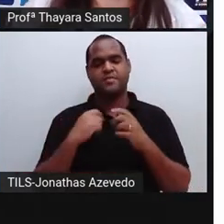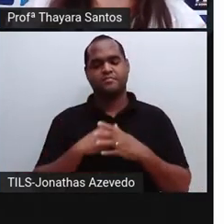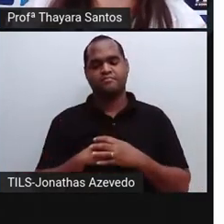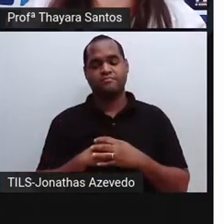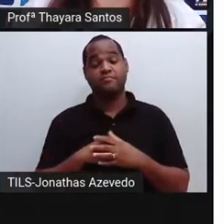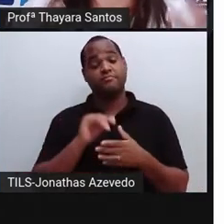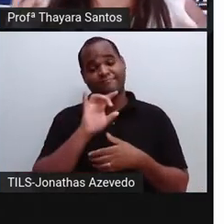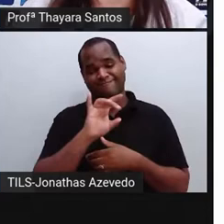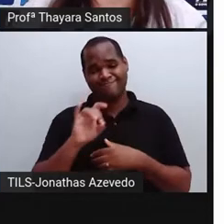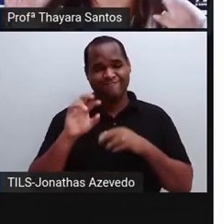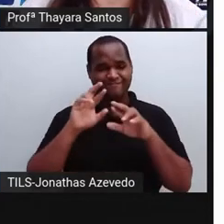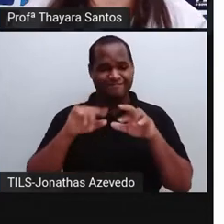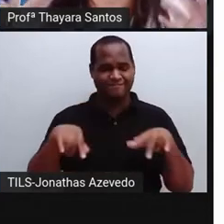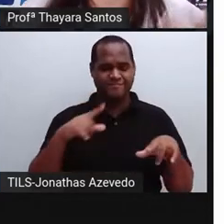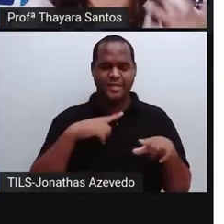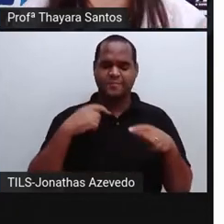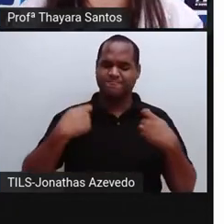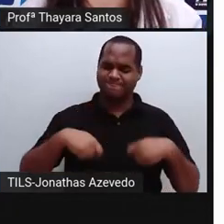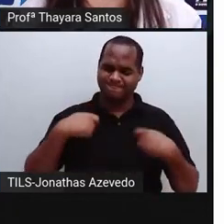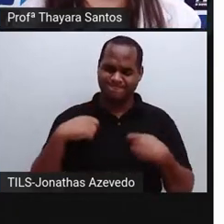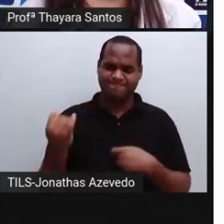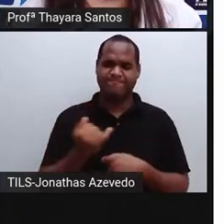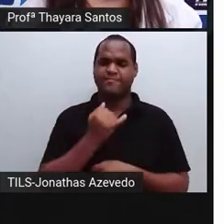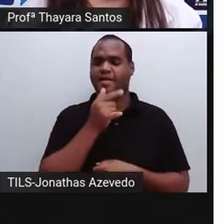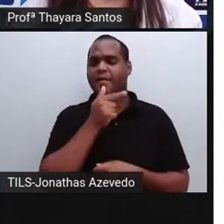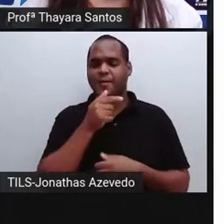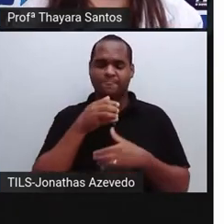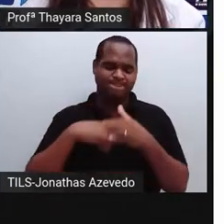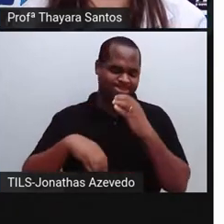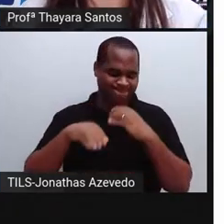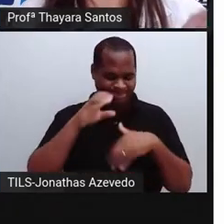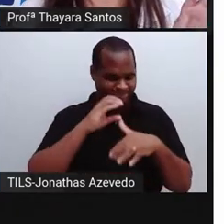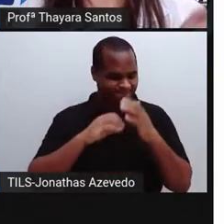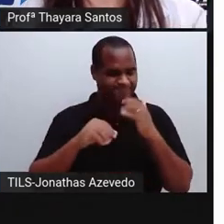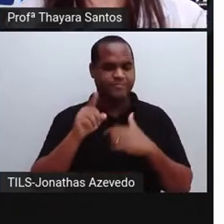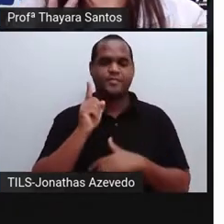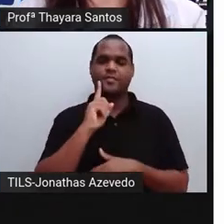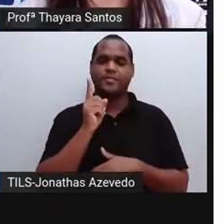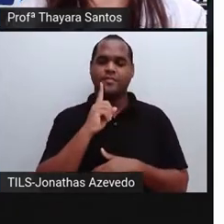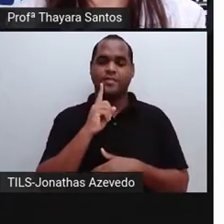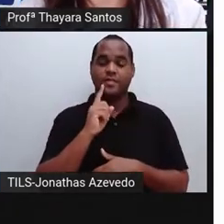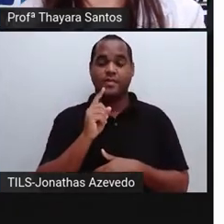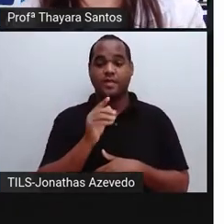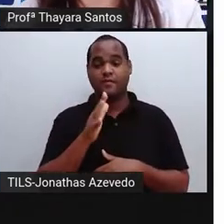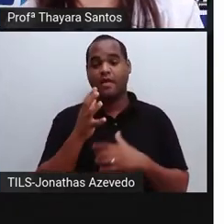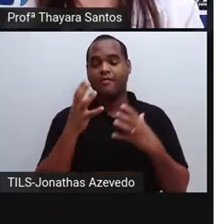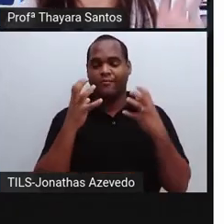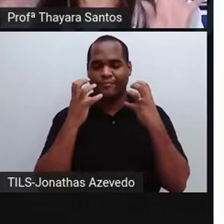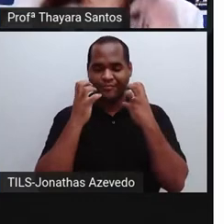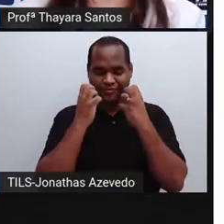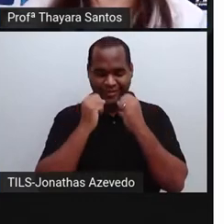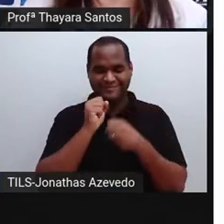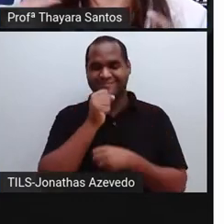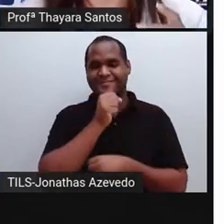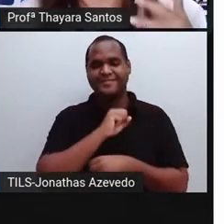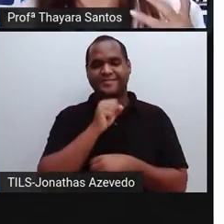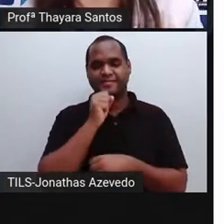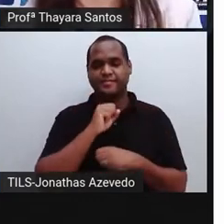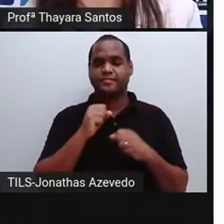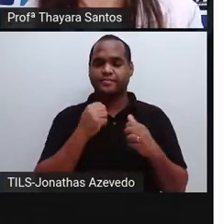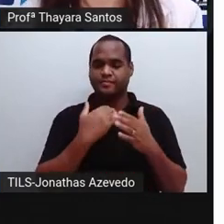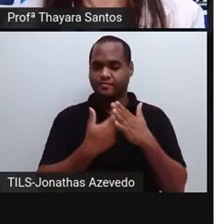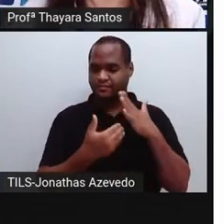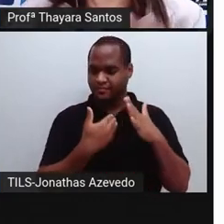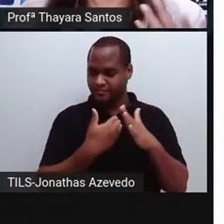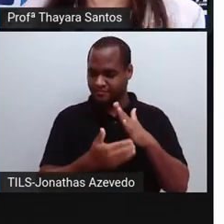é bastante coisa. Por isso que a gente precisa repor água ao longo do dia. Quando a gente vai envelhecendo, a gente vai perdendo